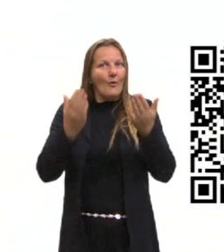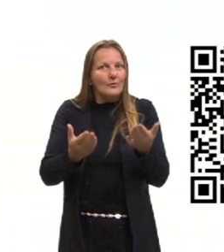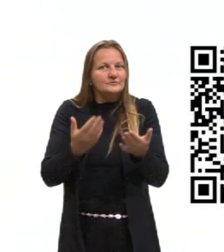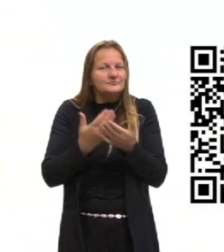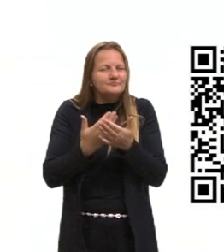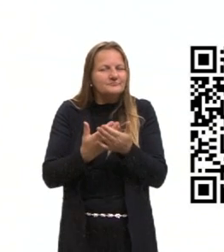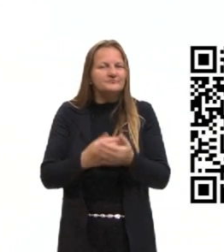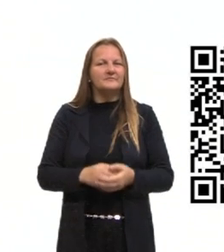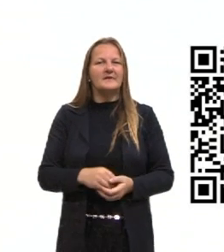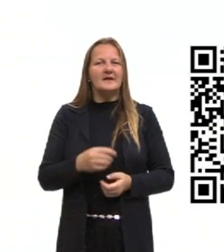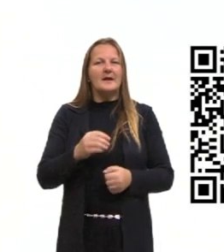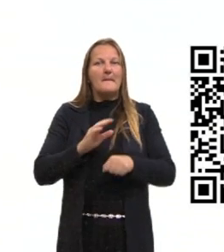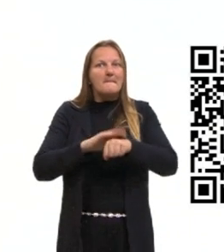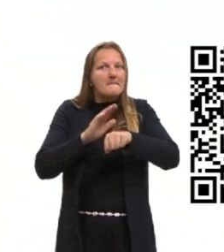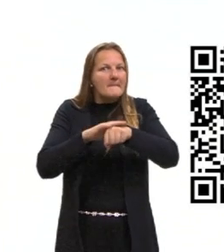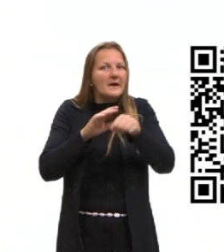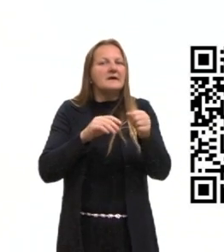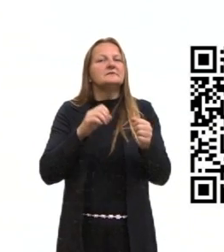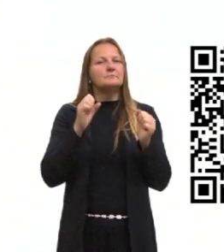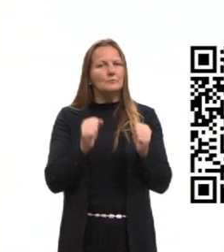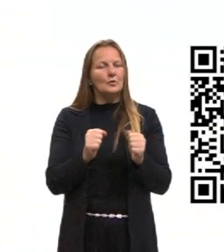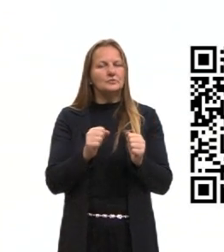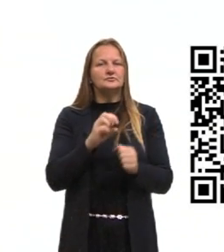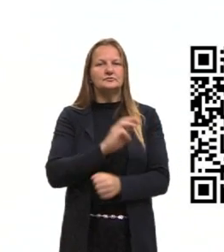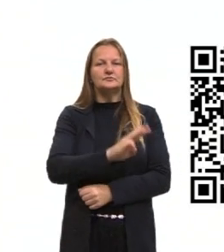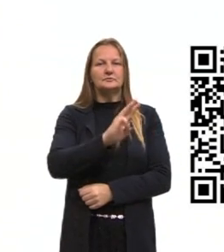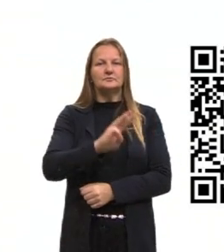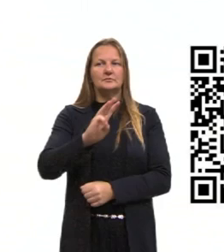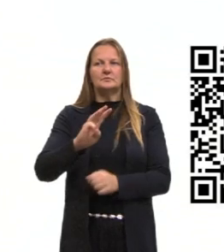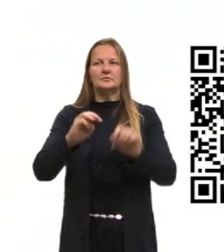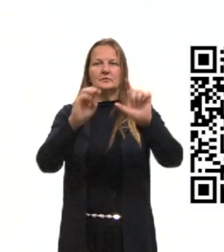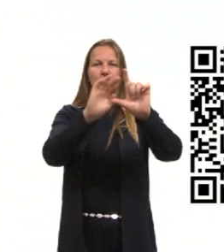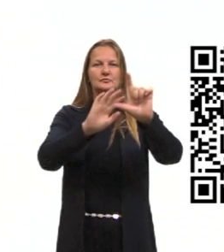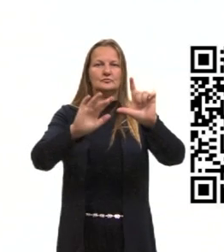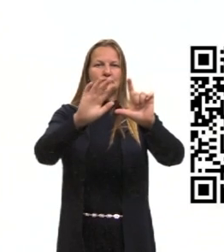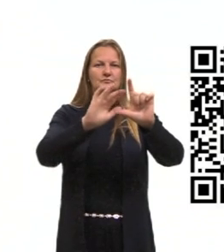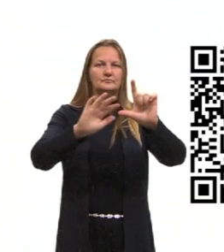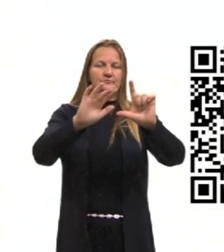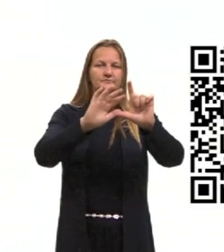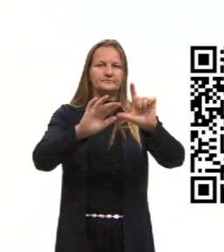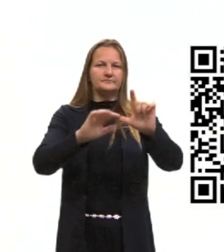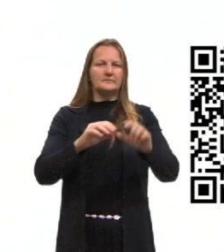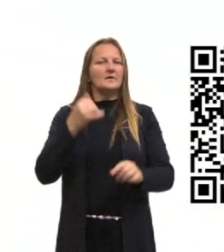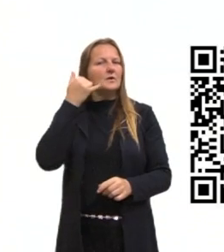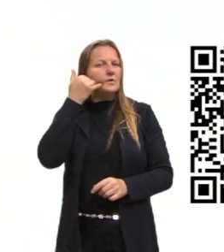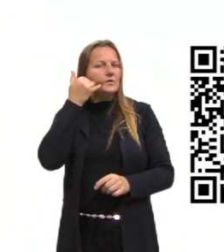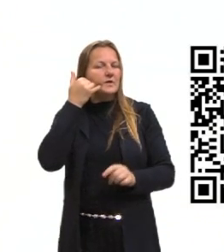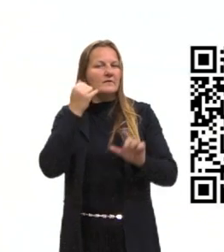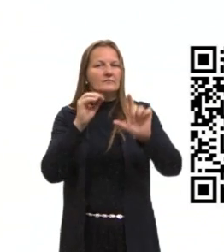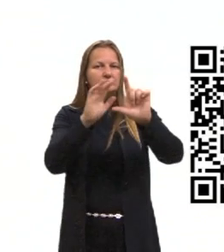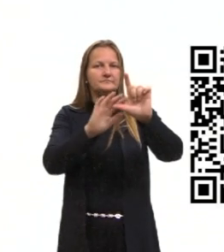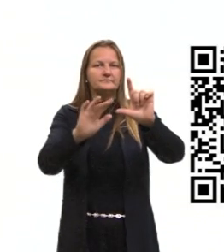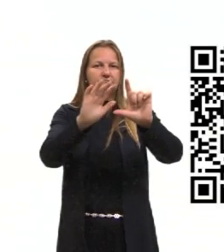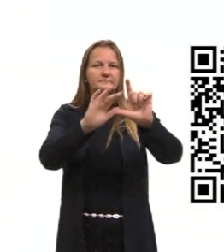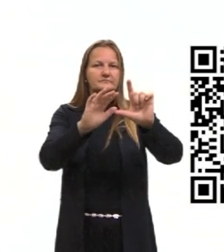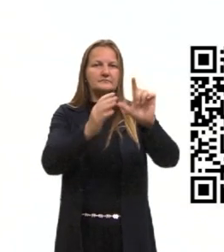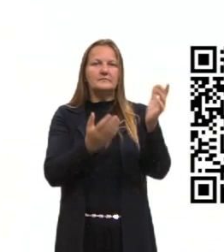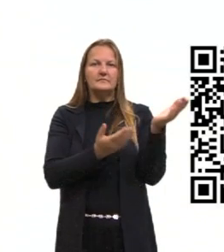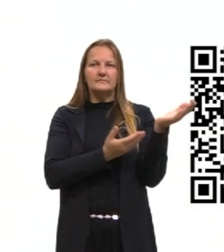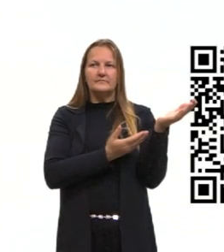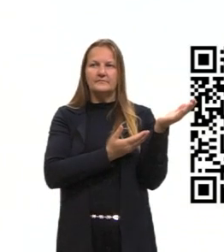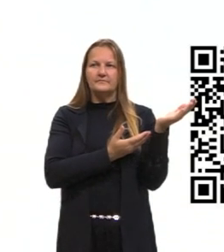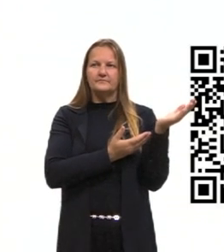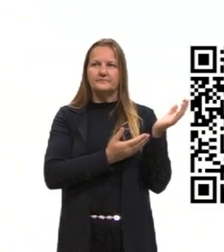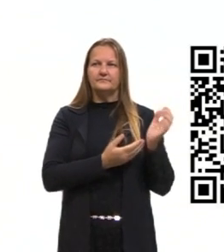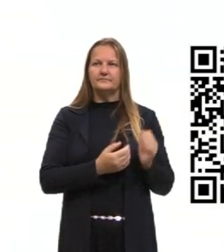você quer saber mais, pode acessar aqui, ó, com a câmera do teu smartphone, do teu celular, nesse QR